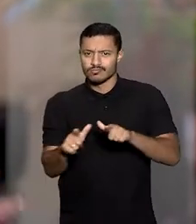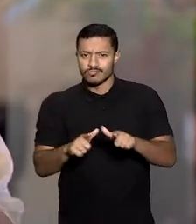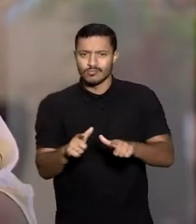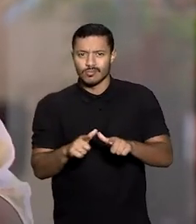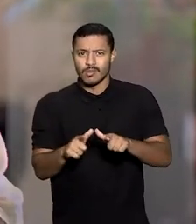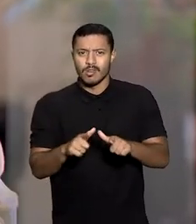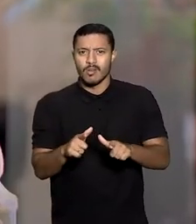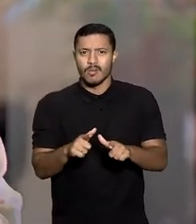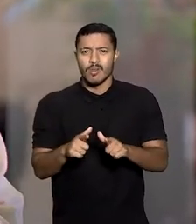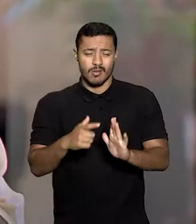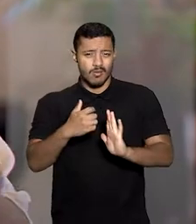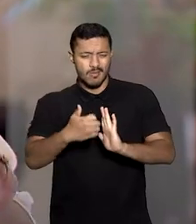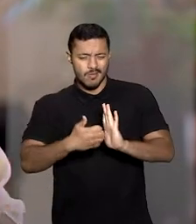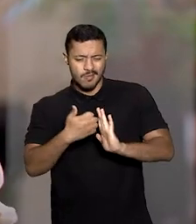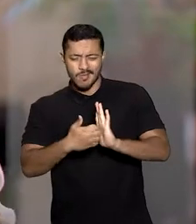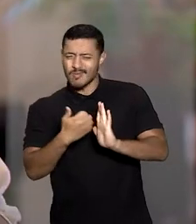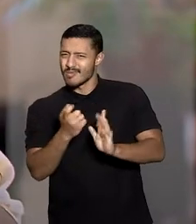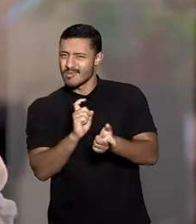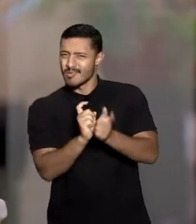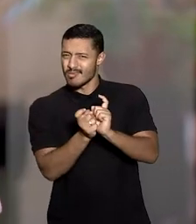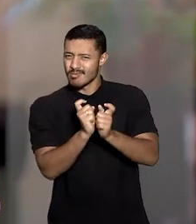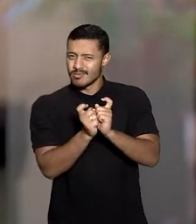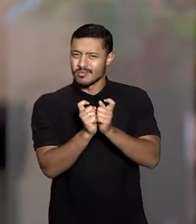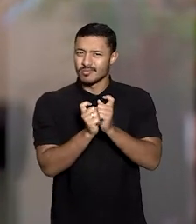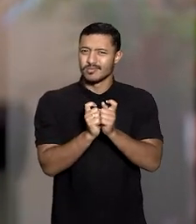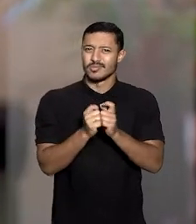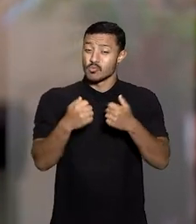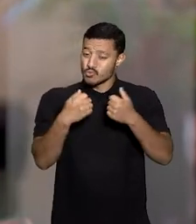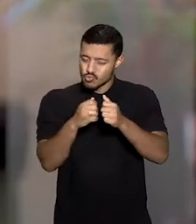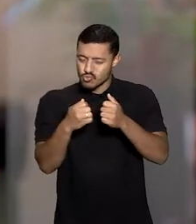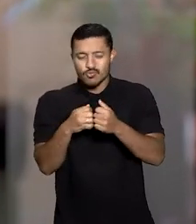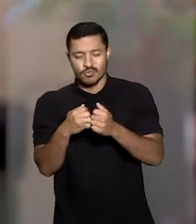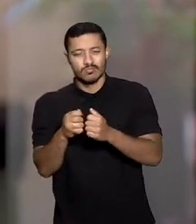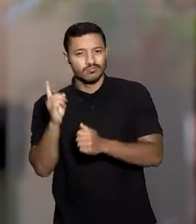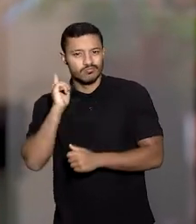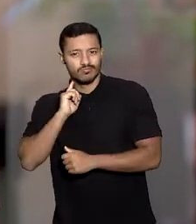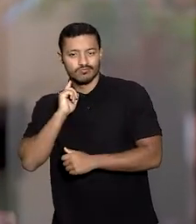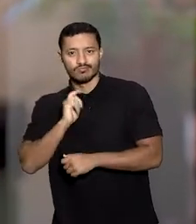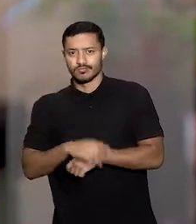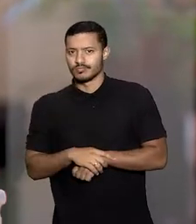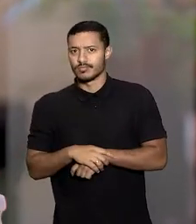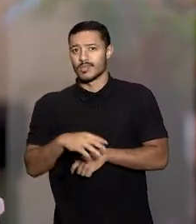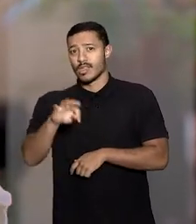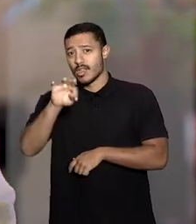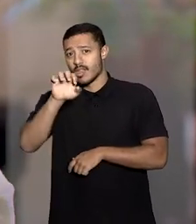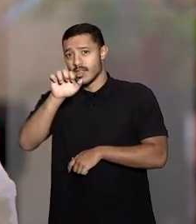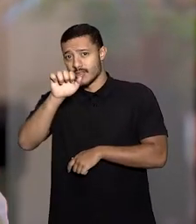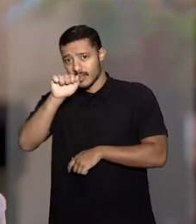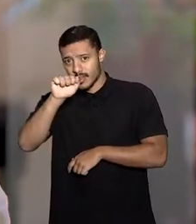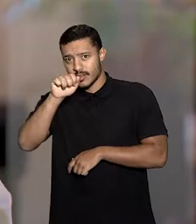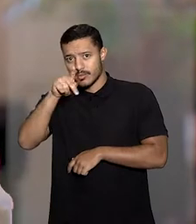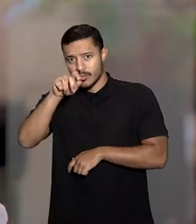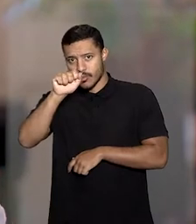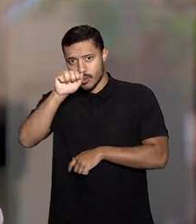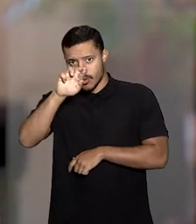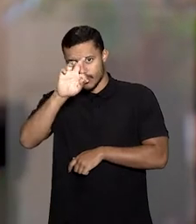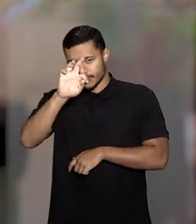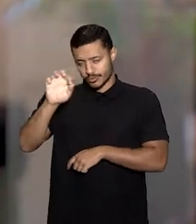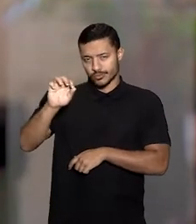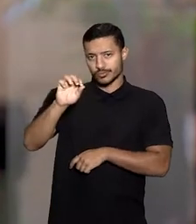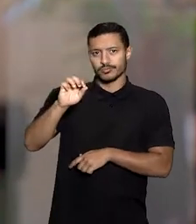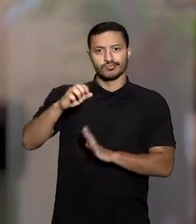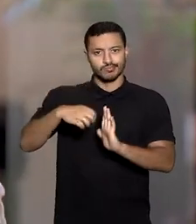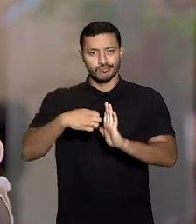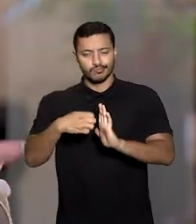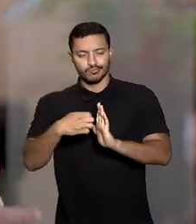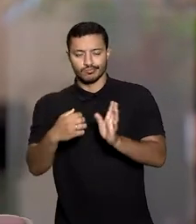parte da concessionária que administra o transporte público de Juiz de Fora, a Transporte Urbano São Miguel. Entre elas